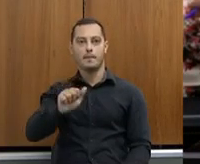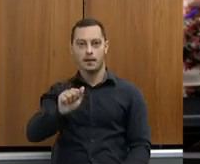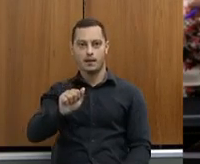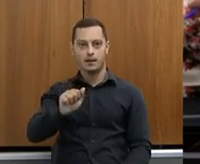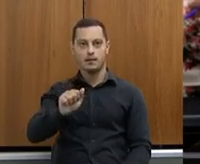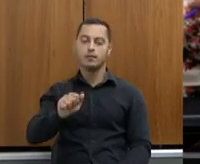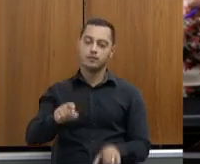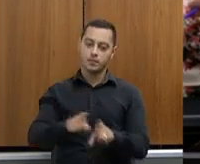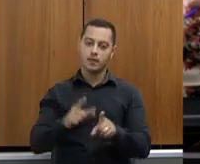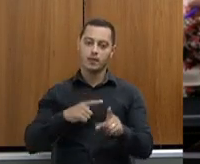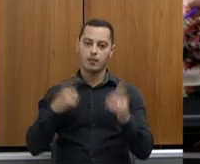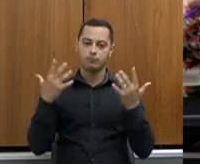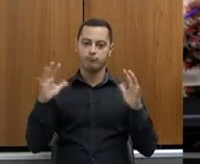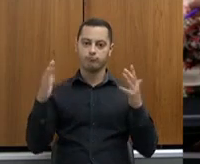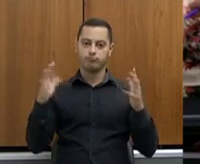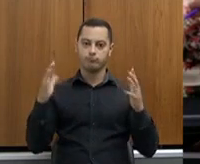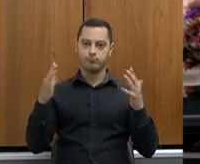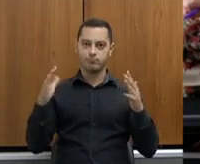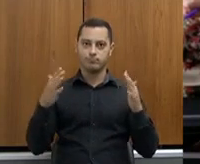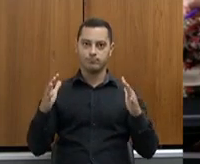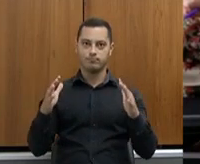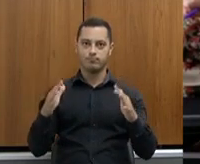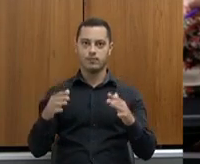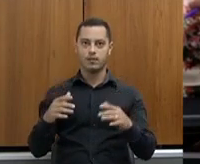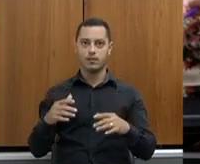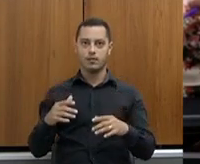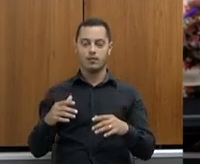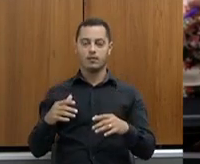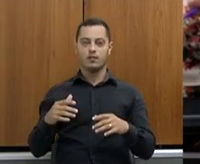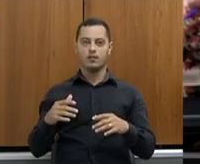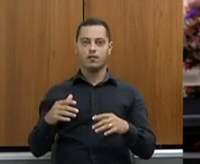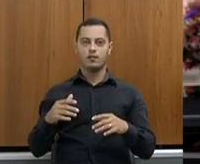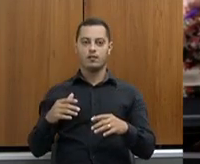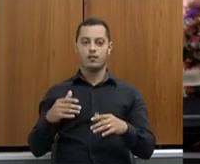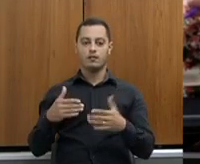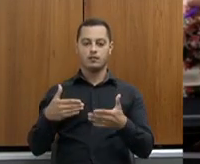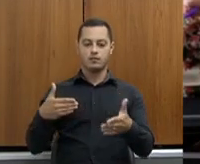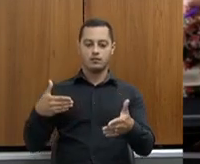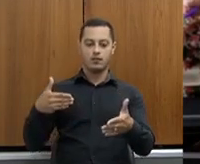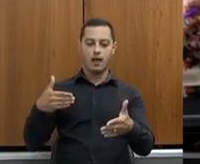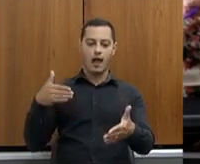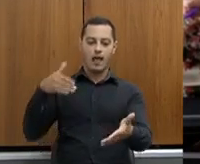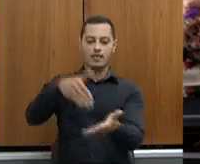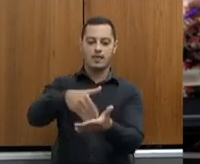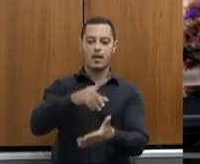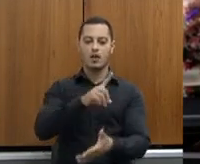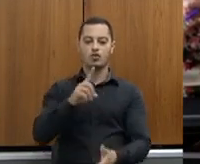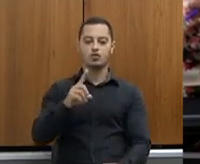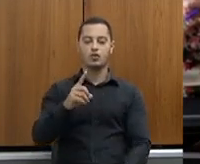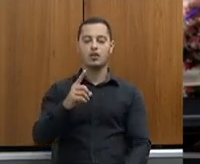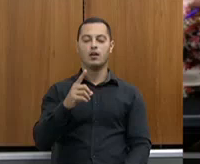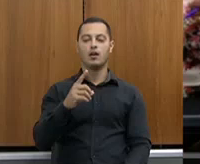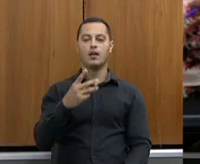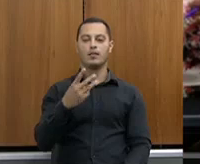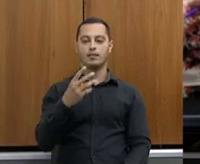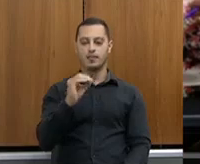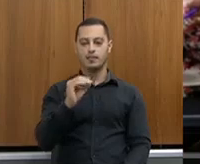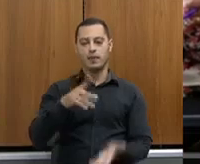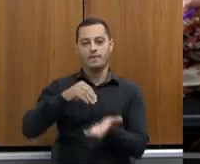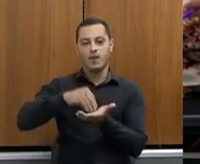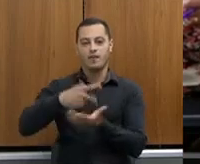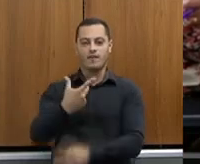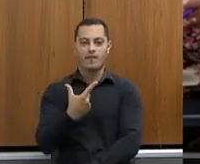muito a comemorar. Nós estamos encerrando, prorrogou agora para dia 30, por falta de vacina, a última